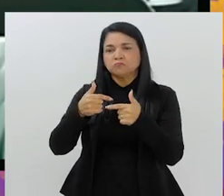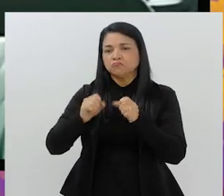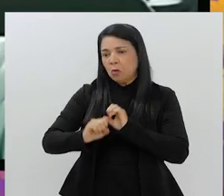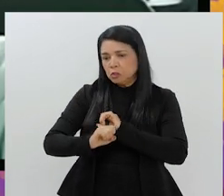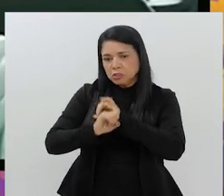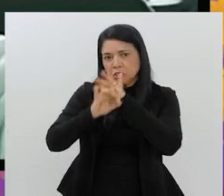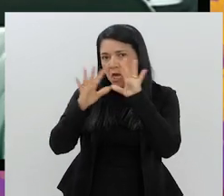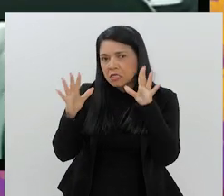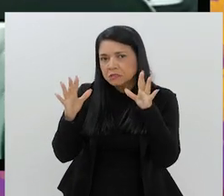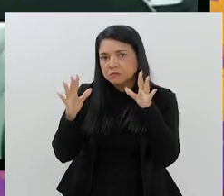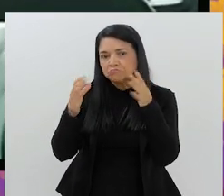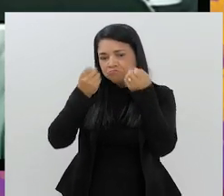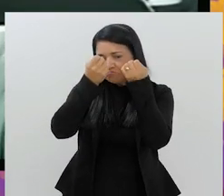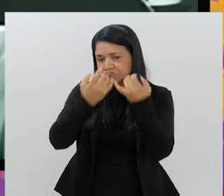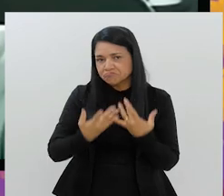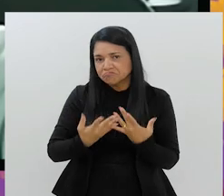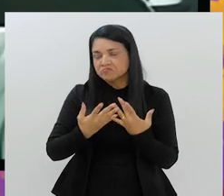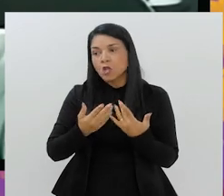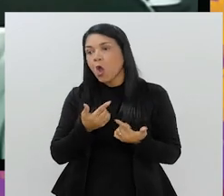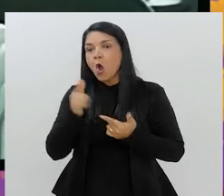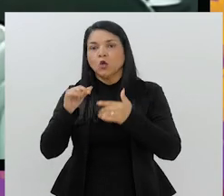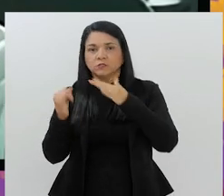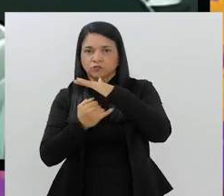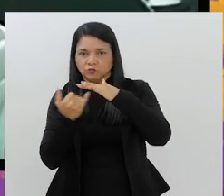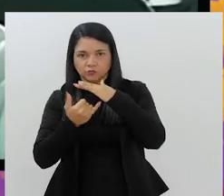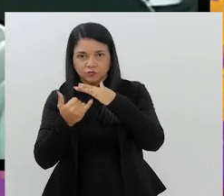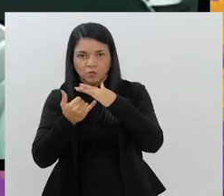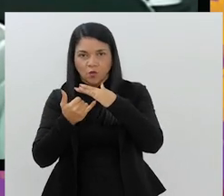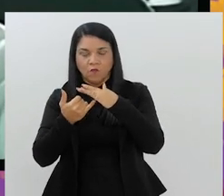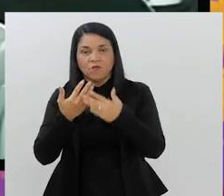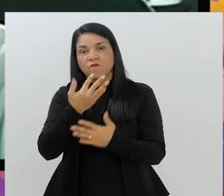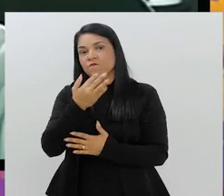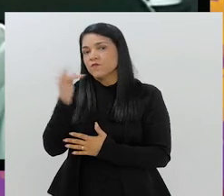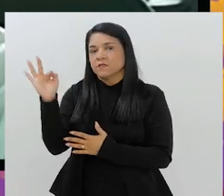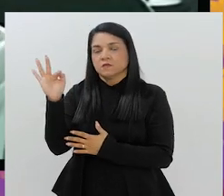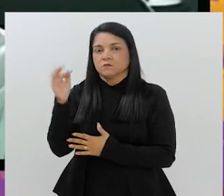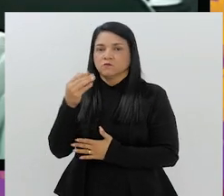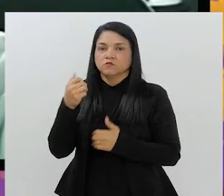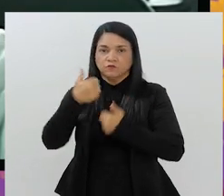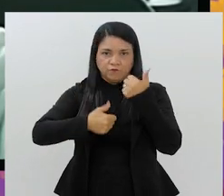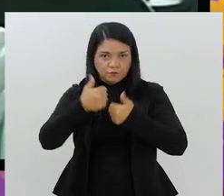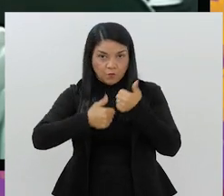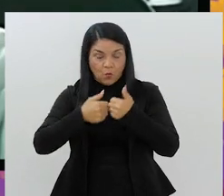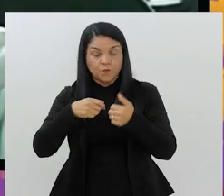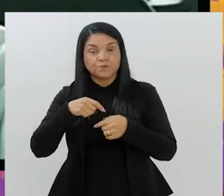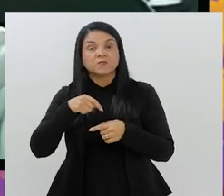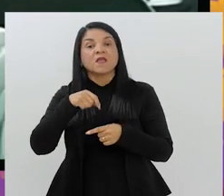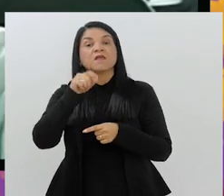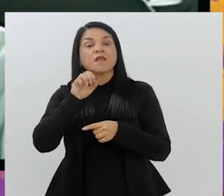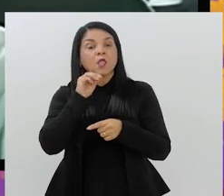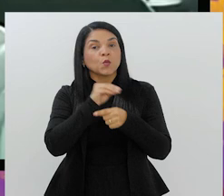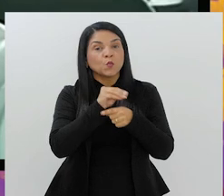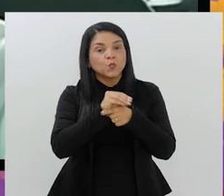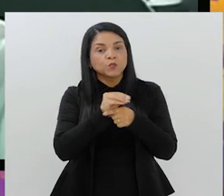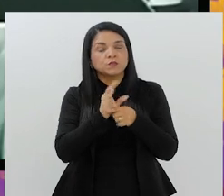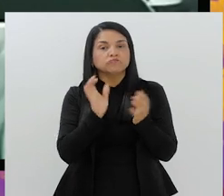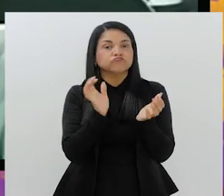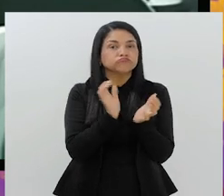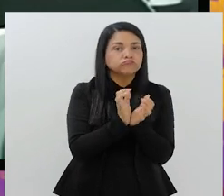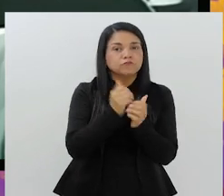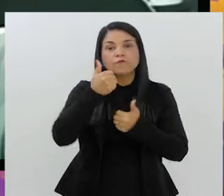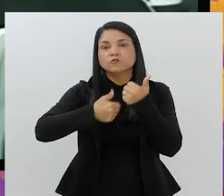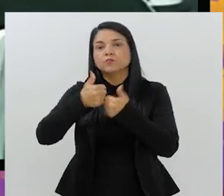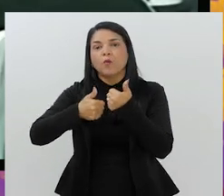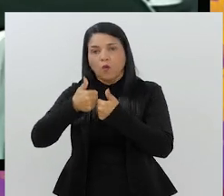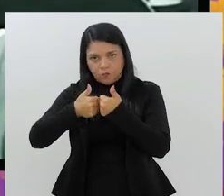prestar serviços, dar esclarecimentos a outra entidade, que nunca seria a Federação de Futebol do país, que cuidam